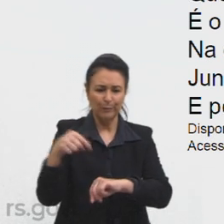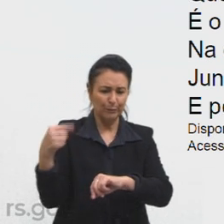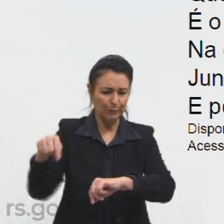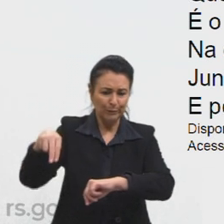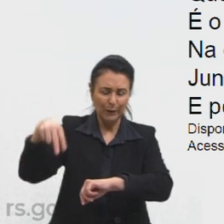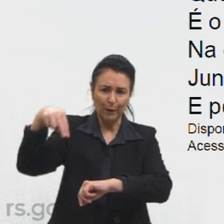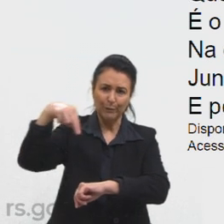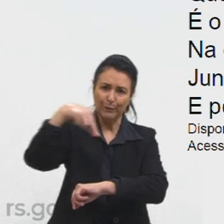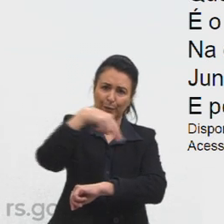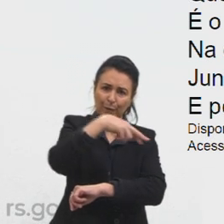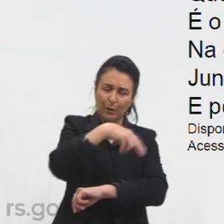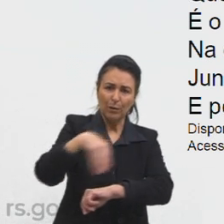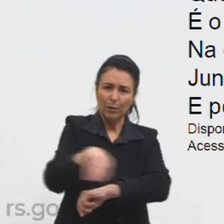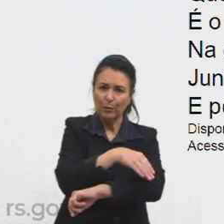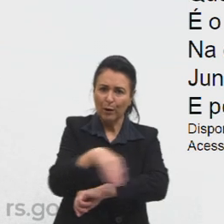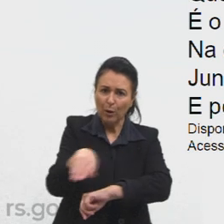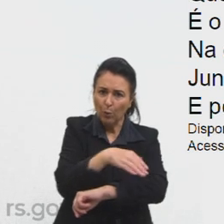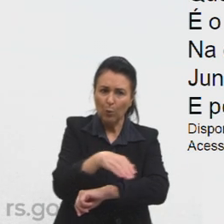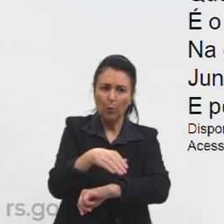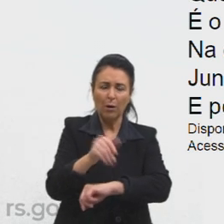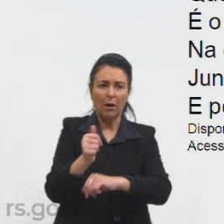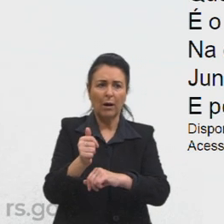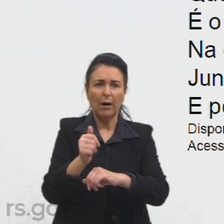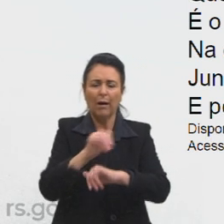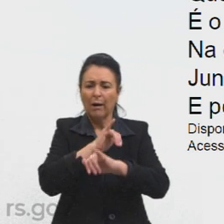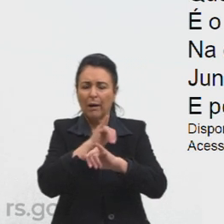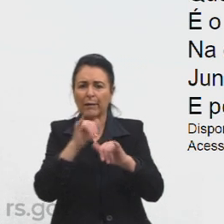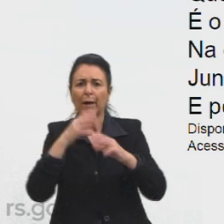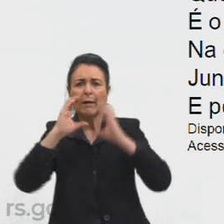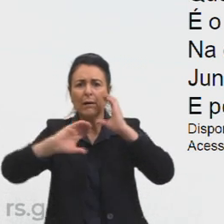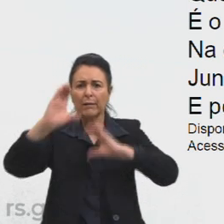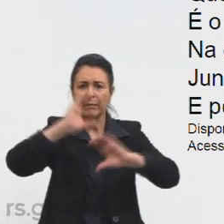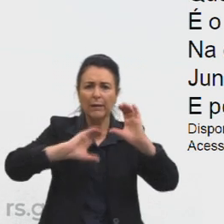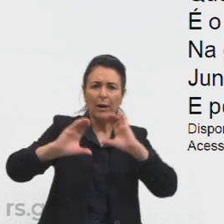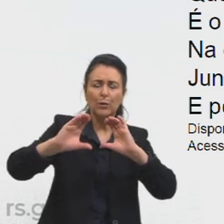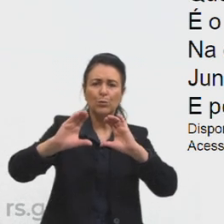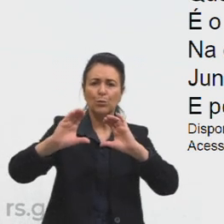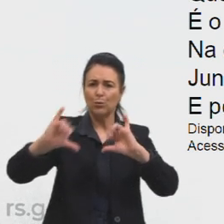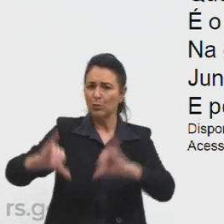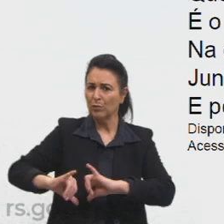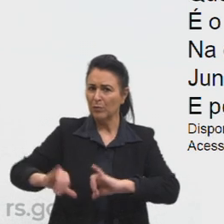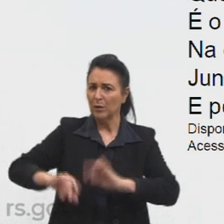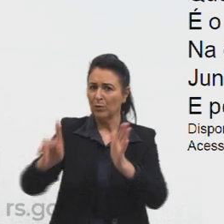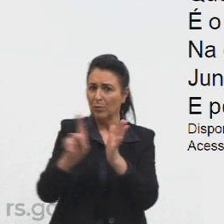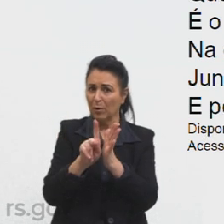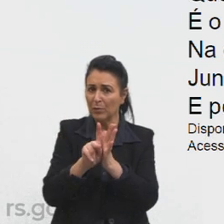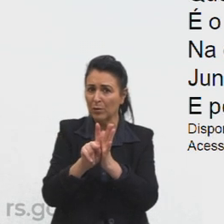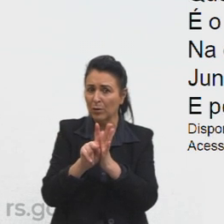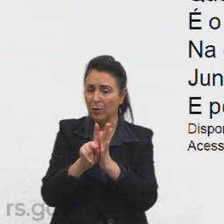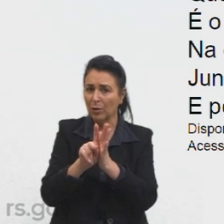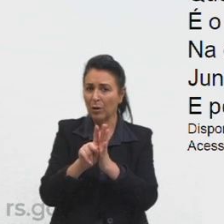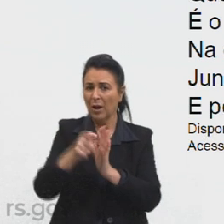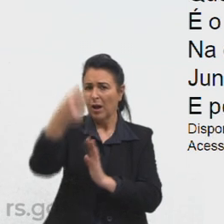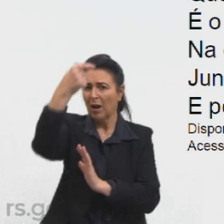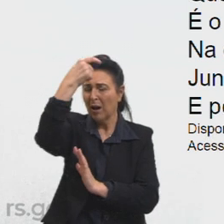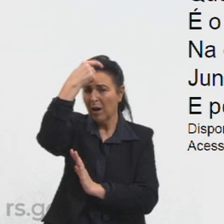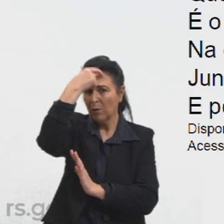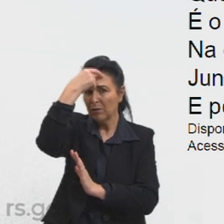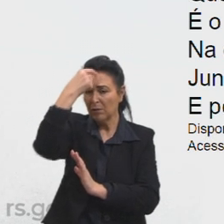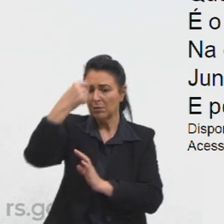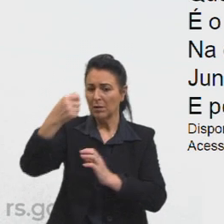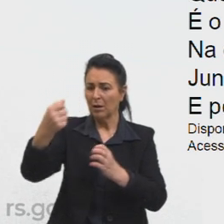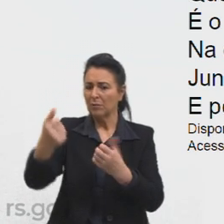derramando nas praças suas dores mande pois libertá-lo da agonia a consciência assim nos